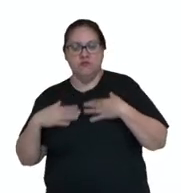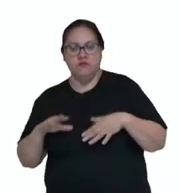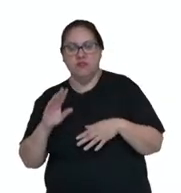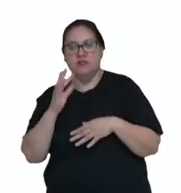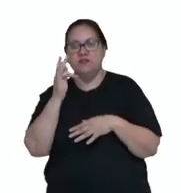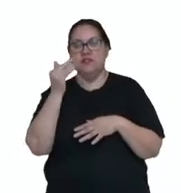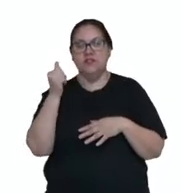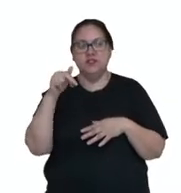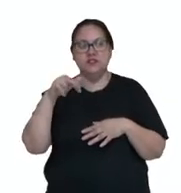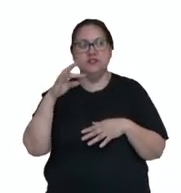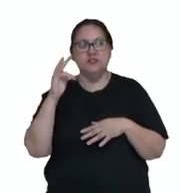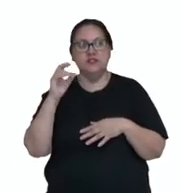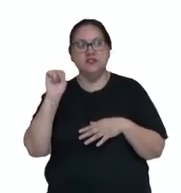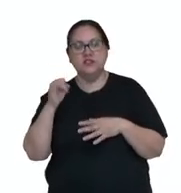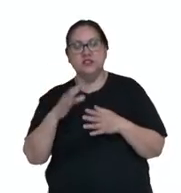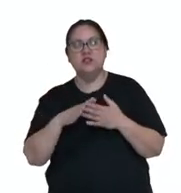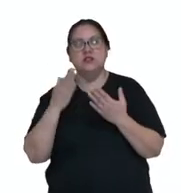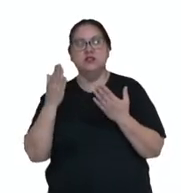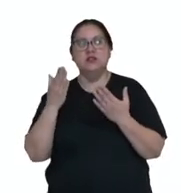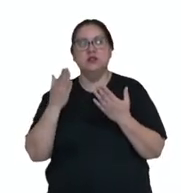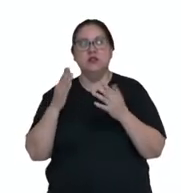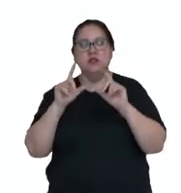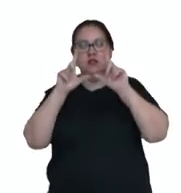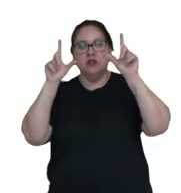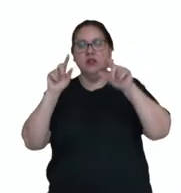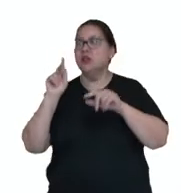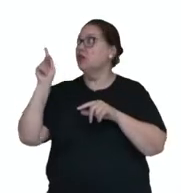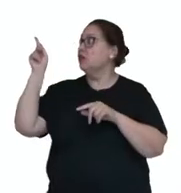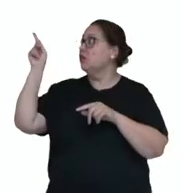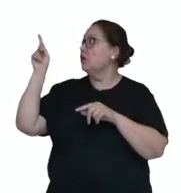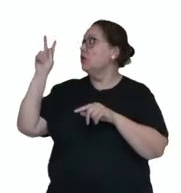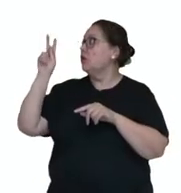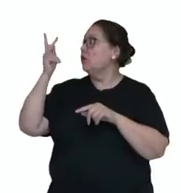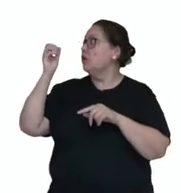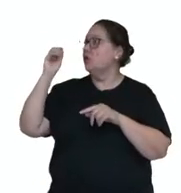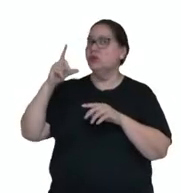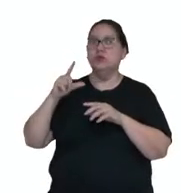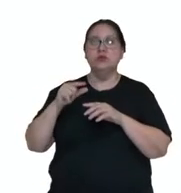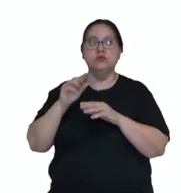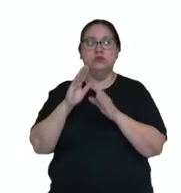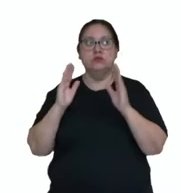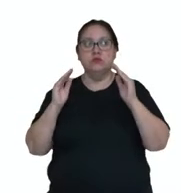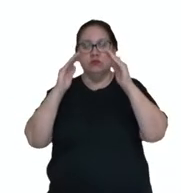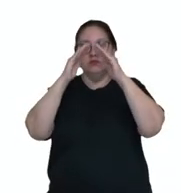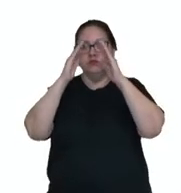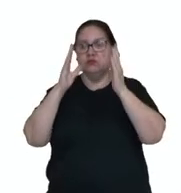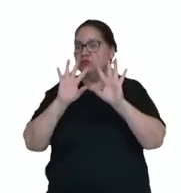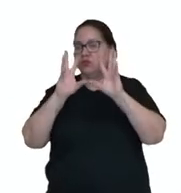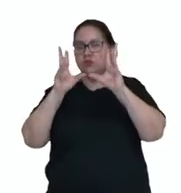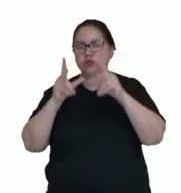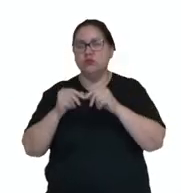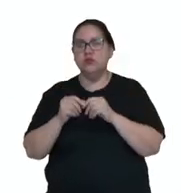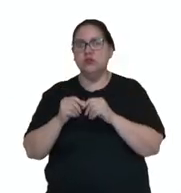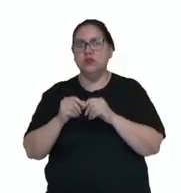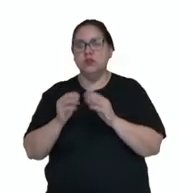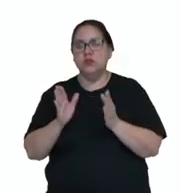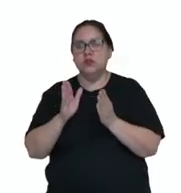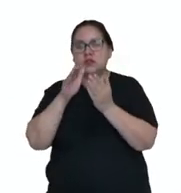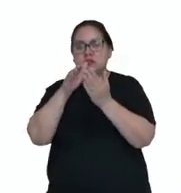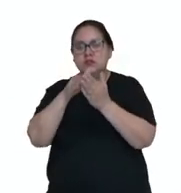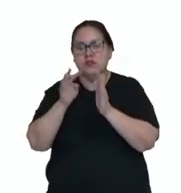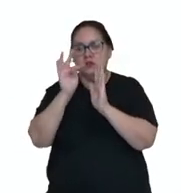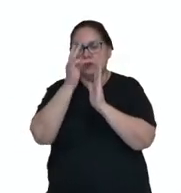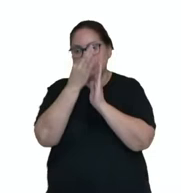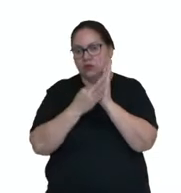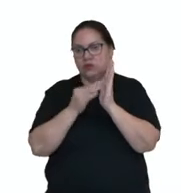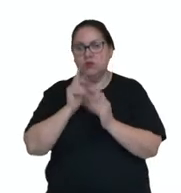temos ali aquelas placas de Hollywood, temos o Tarde Mahal. A resenha é um texto